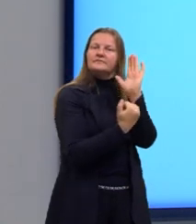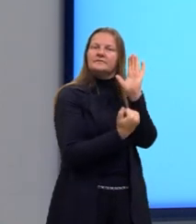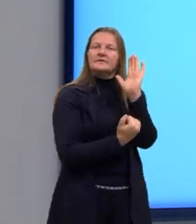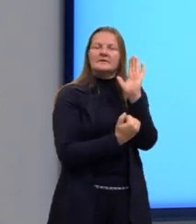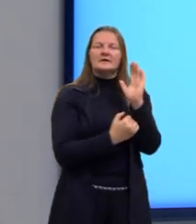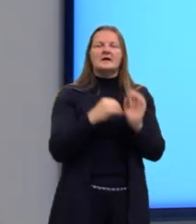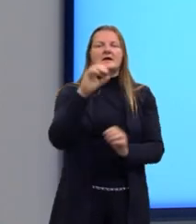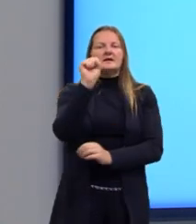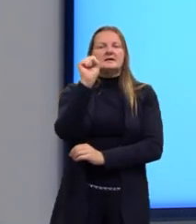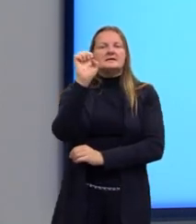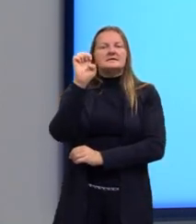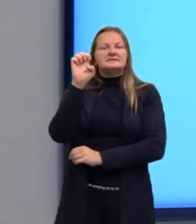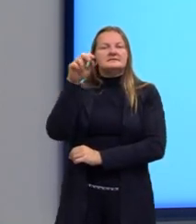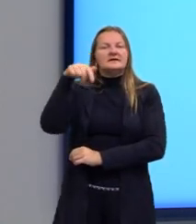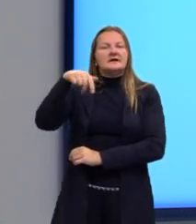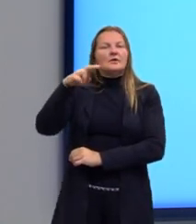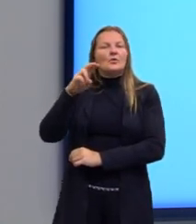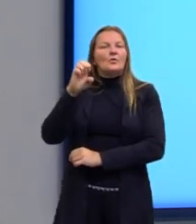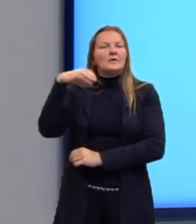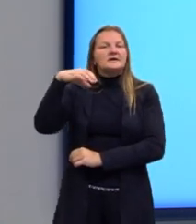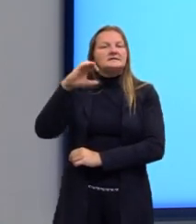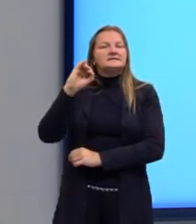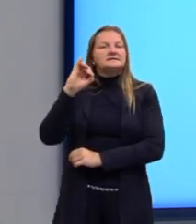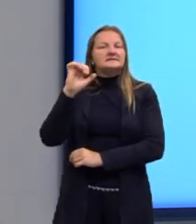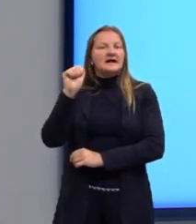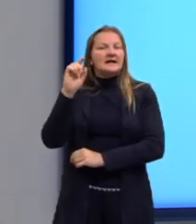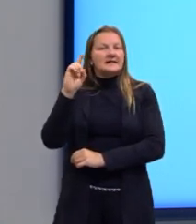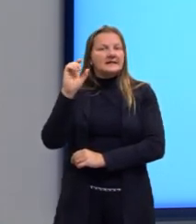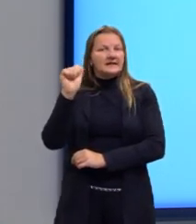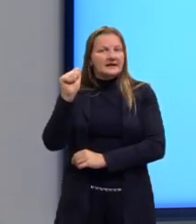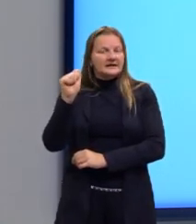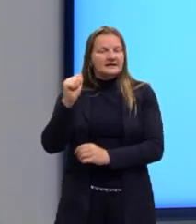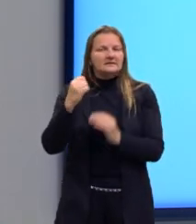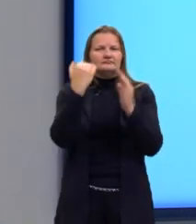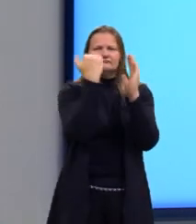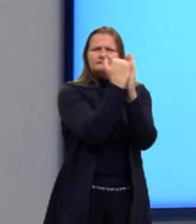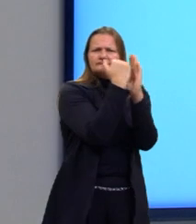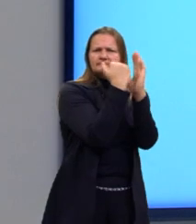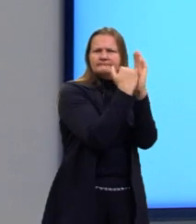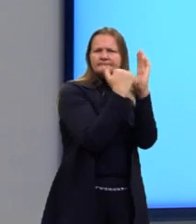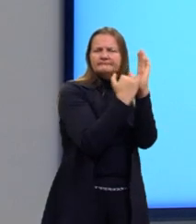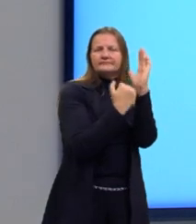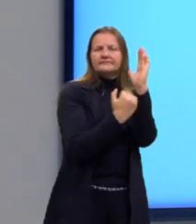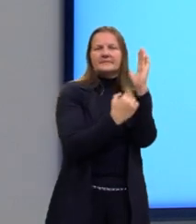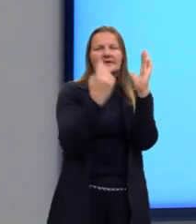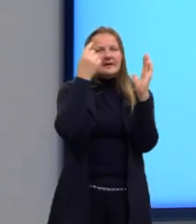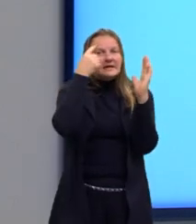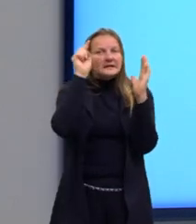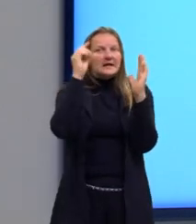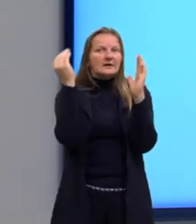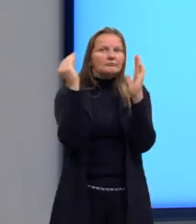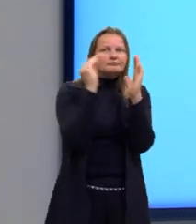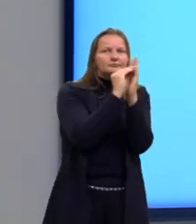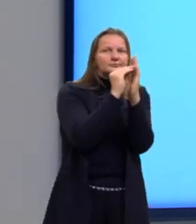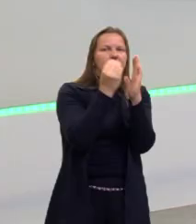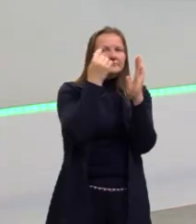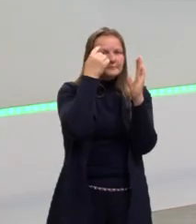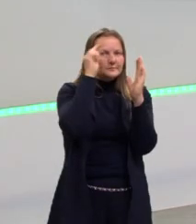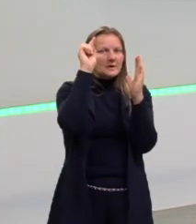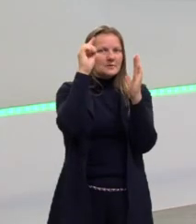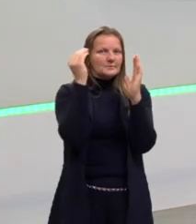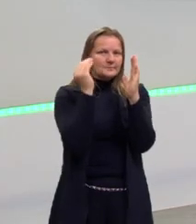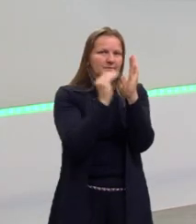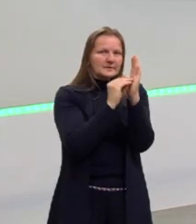mudar de ideias dentro de parágrafos em cada parágrafo. Eu tenho que ir indo com as mesmas ideias. Eu tenho que